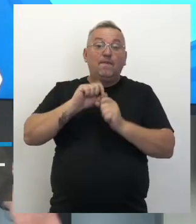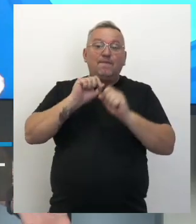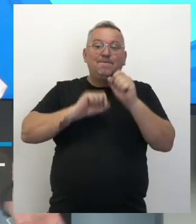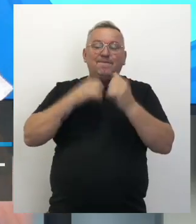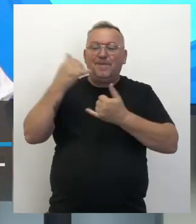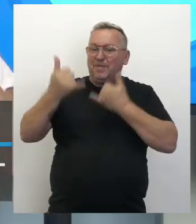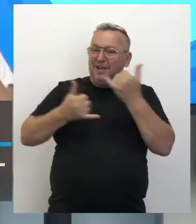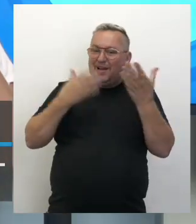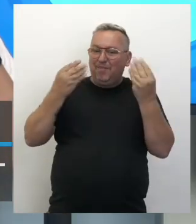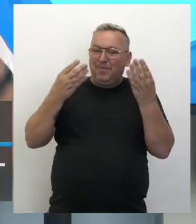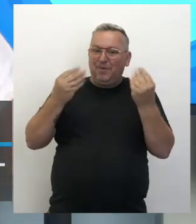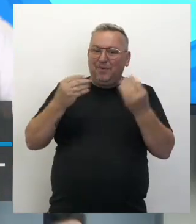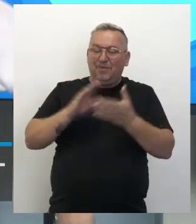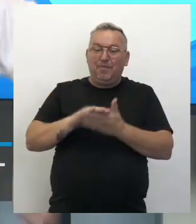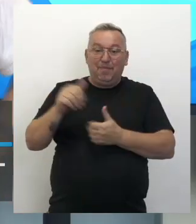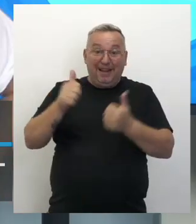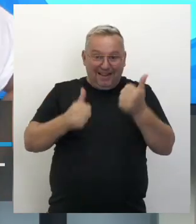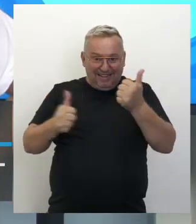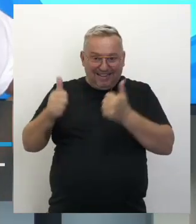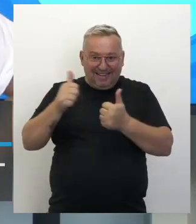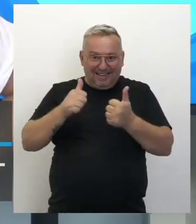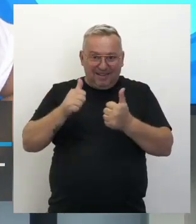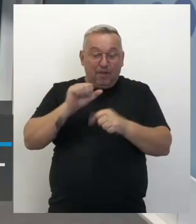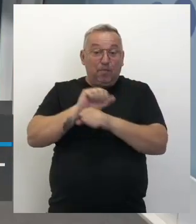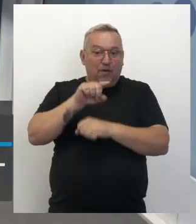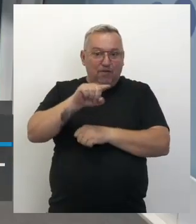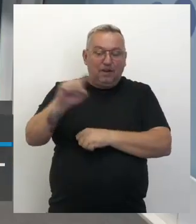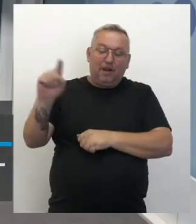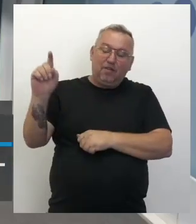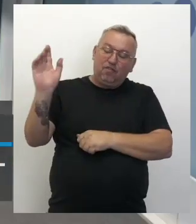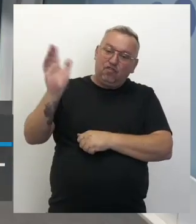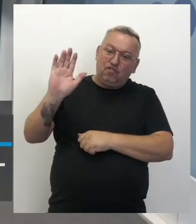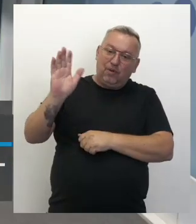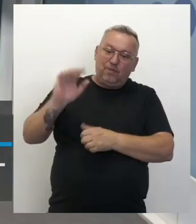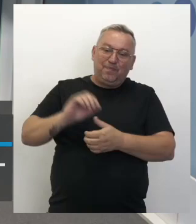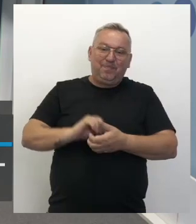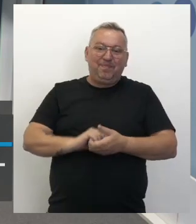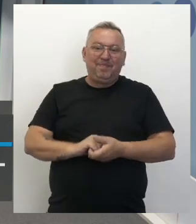divertir. Beleza? Espero vocês. Até lá.